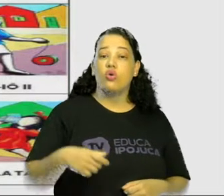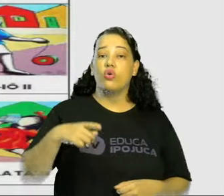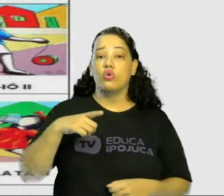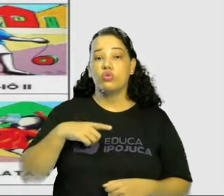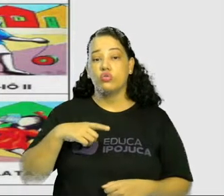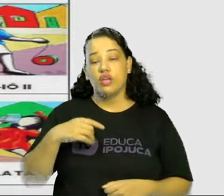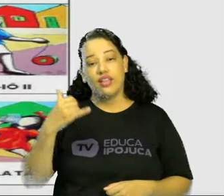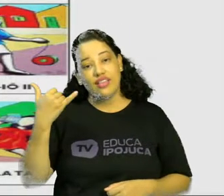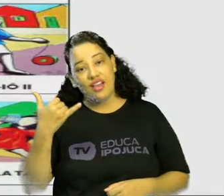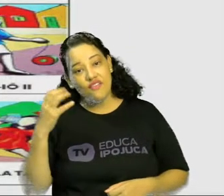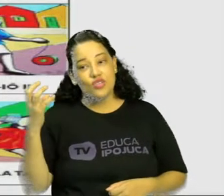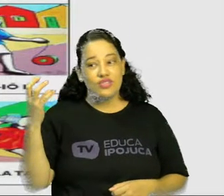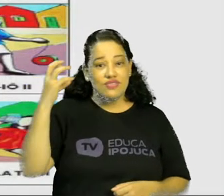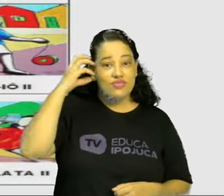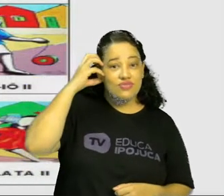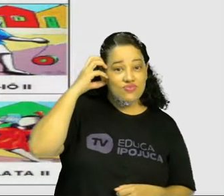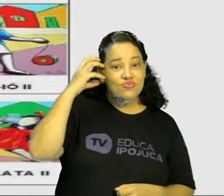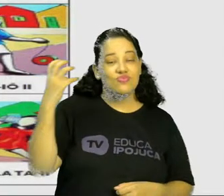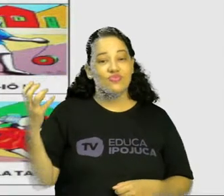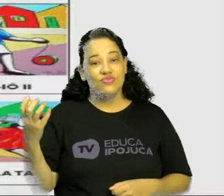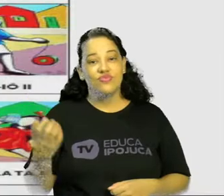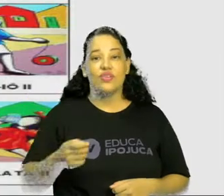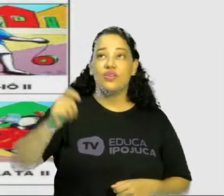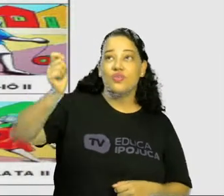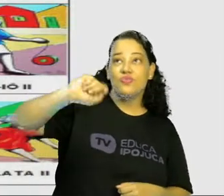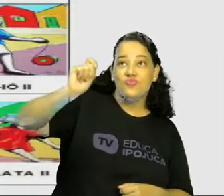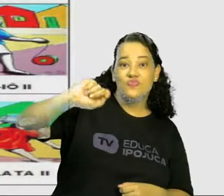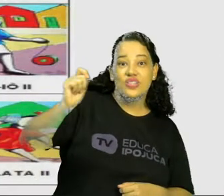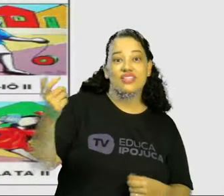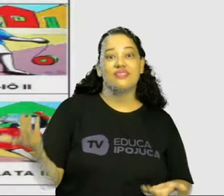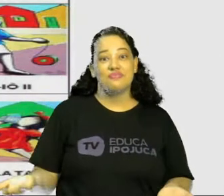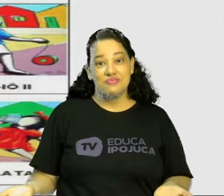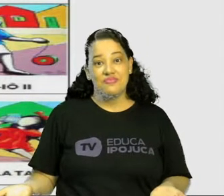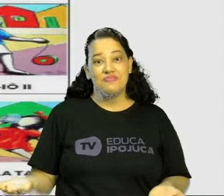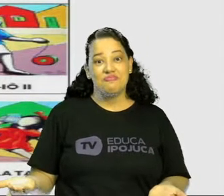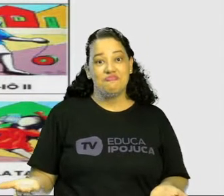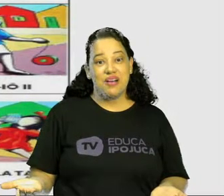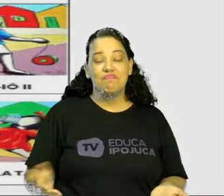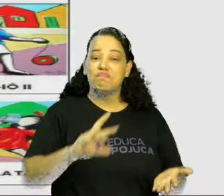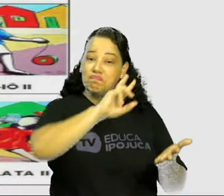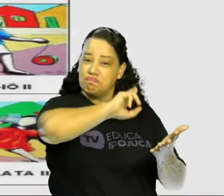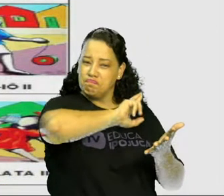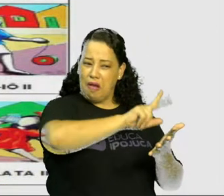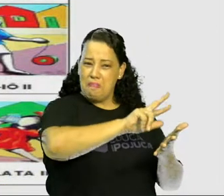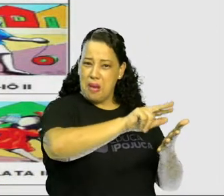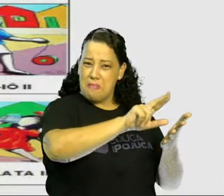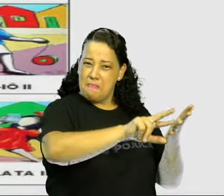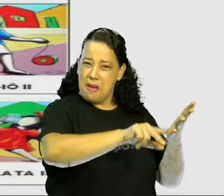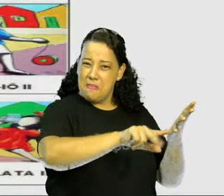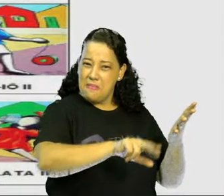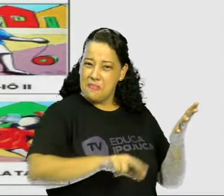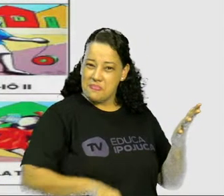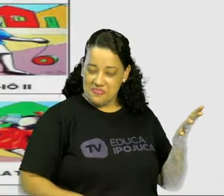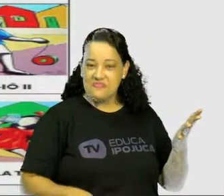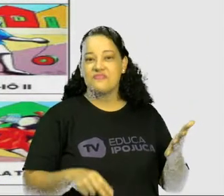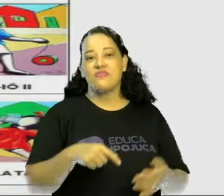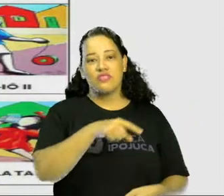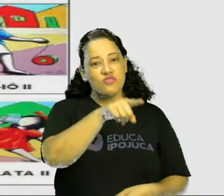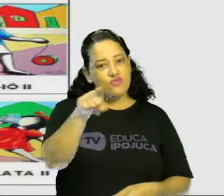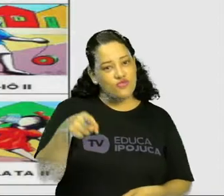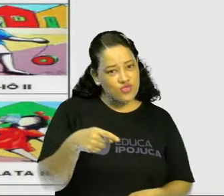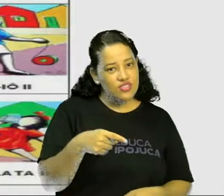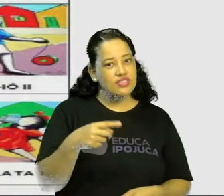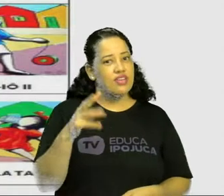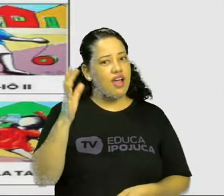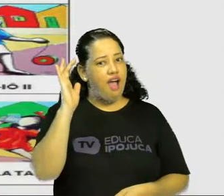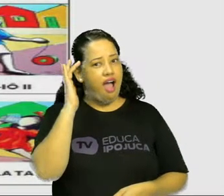fio, soltando pipa e tantas outras brincadeiras. O vocês acham